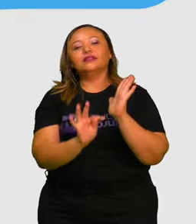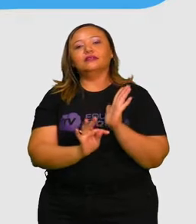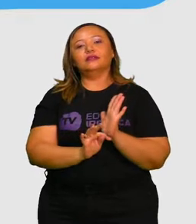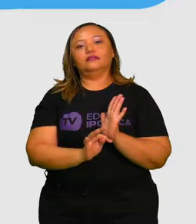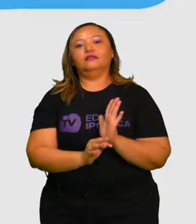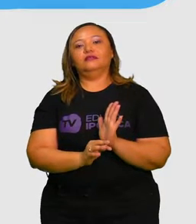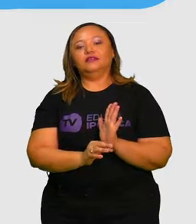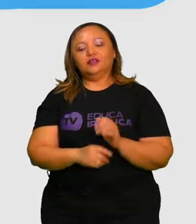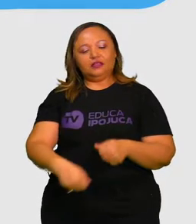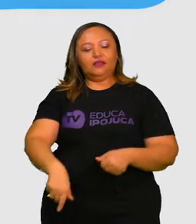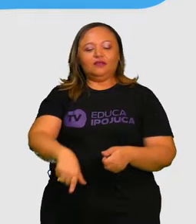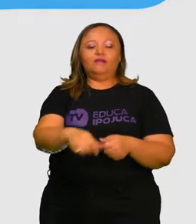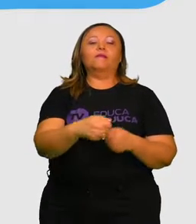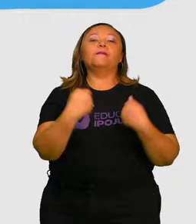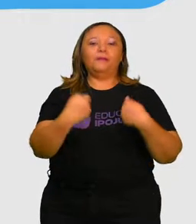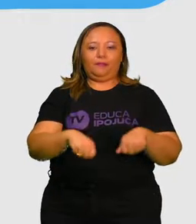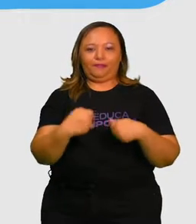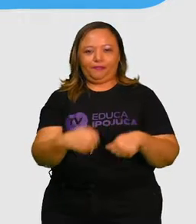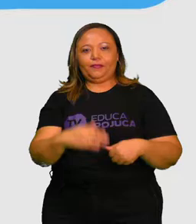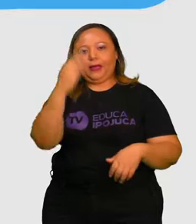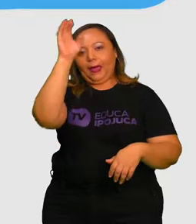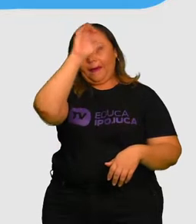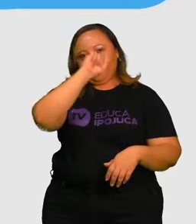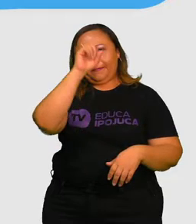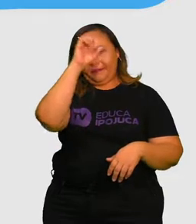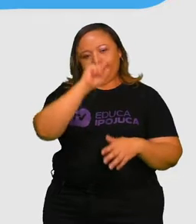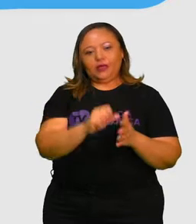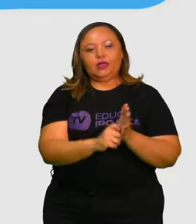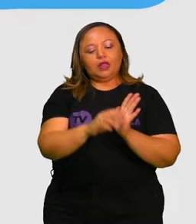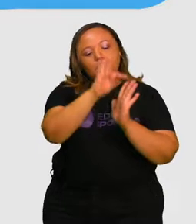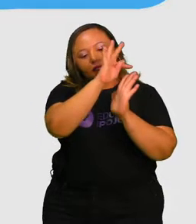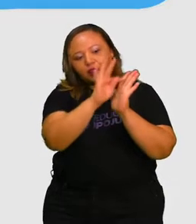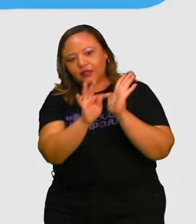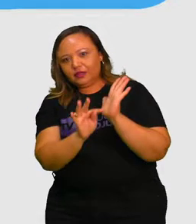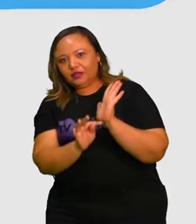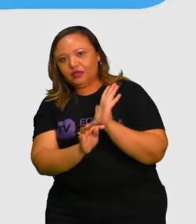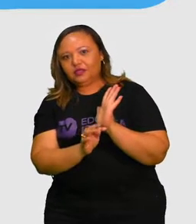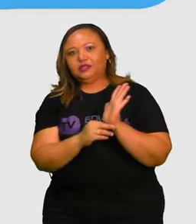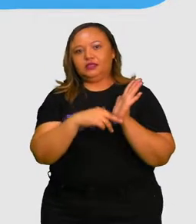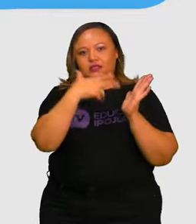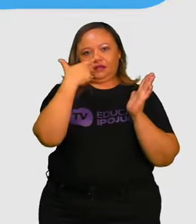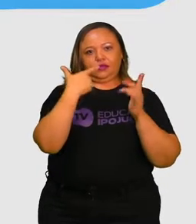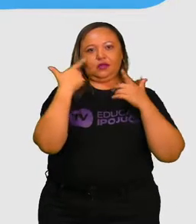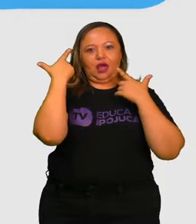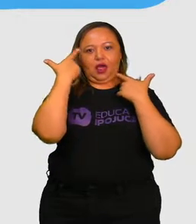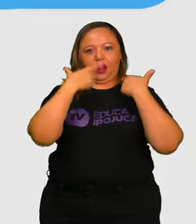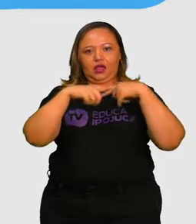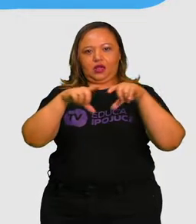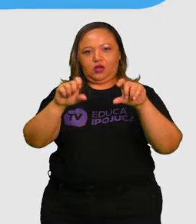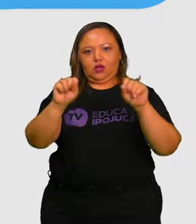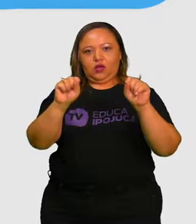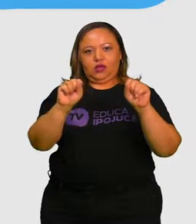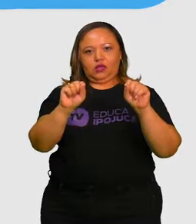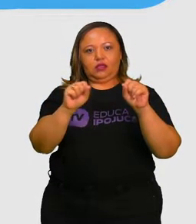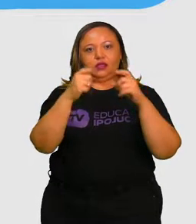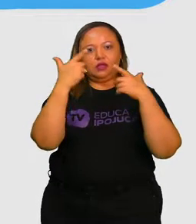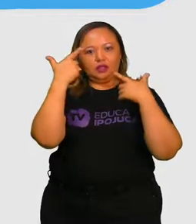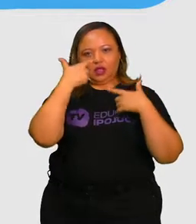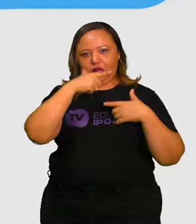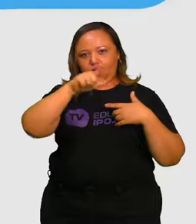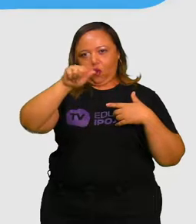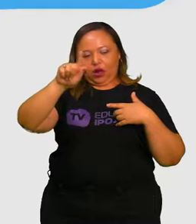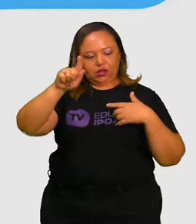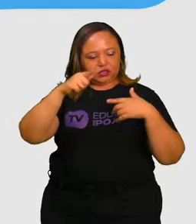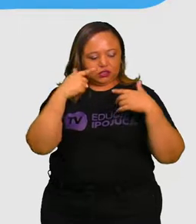alguns conceitos. Texto é uma manifestação da linguagem. A linguagem é a forma como a gente